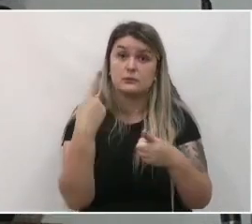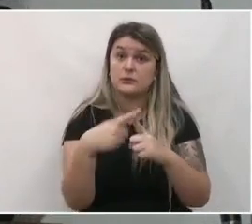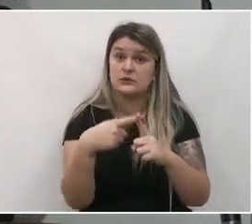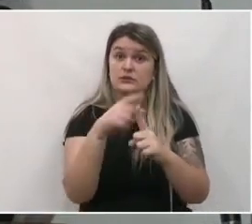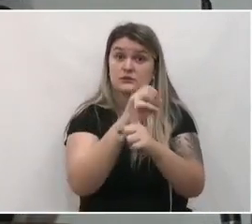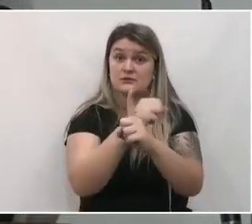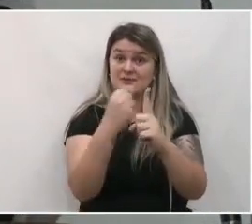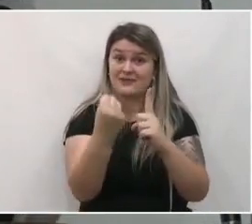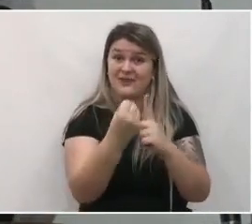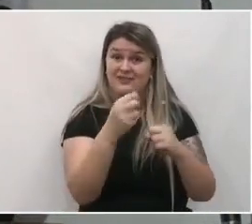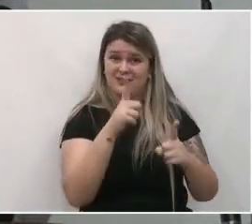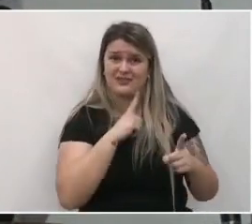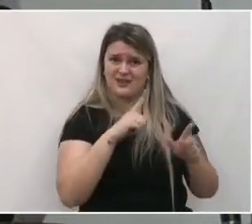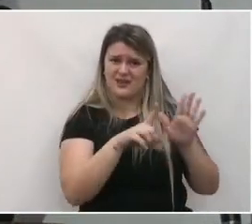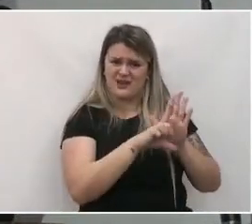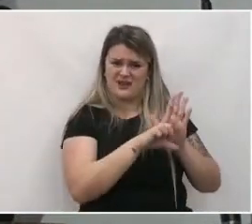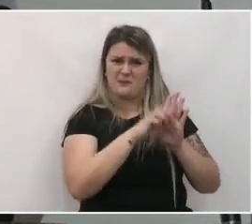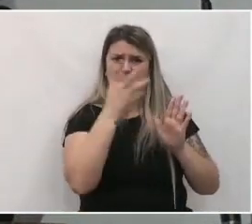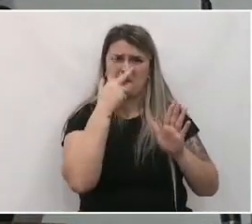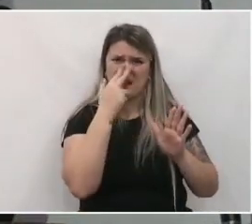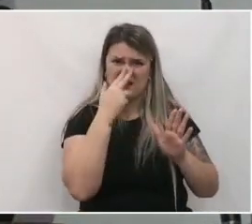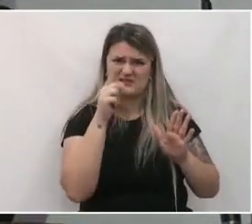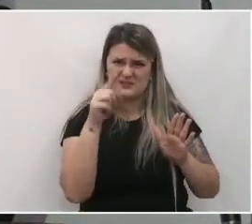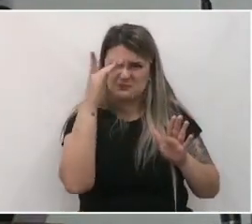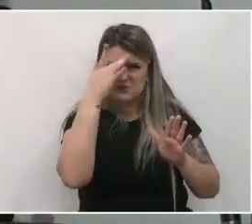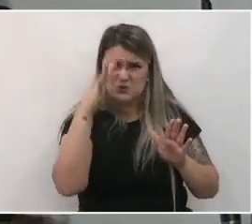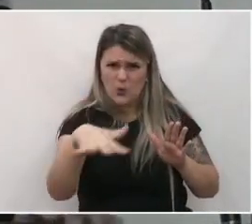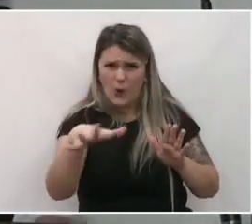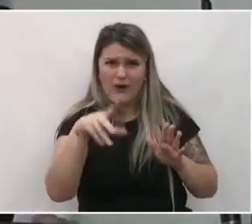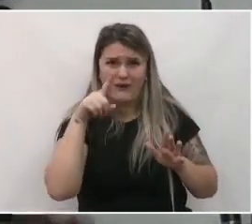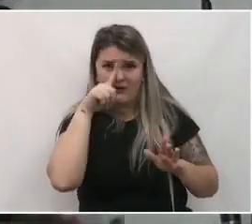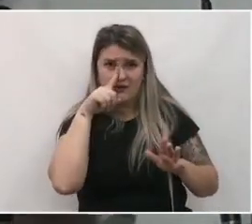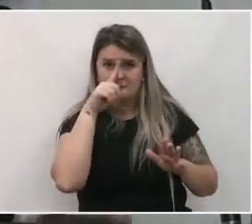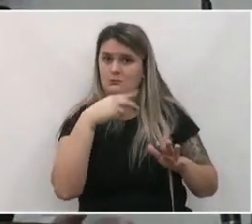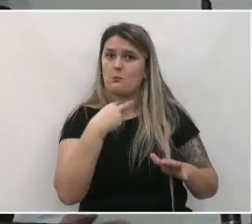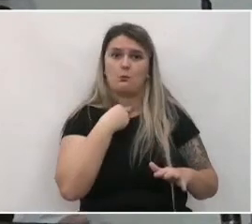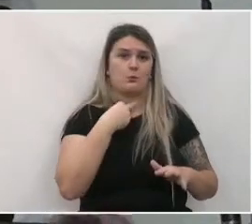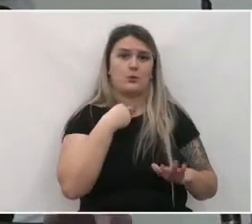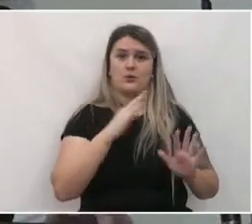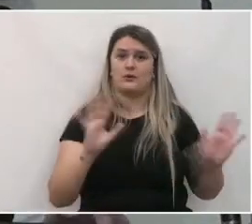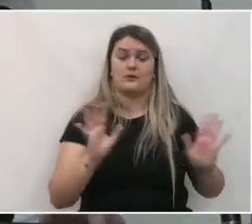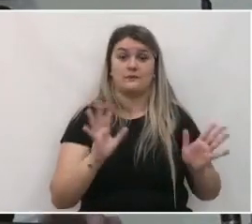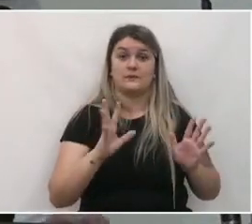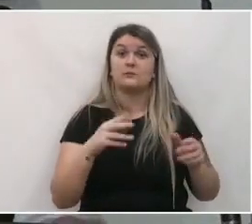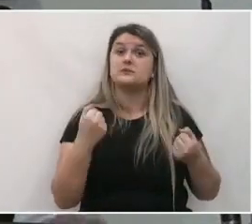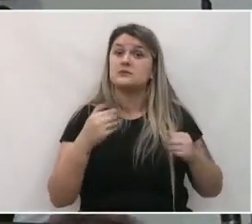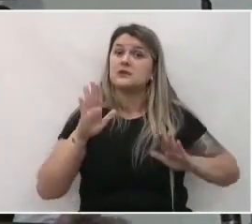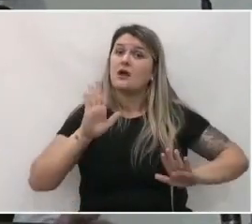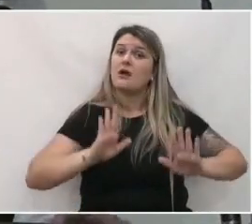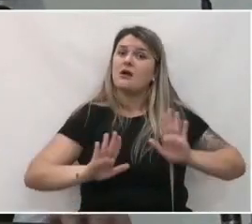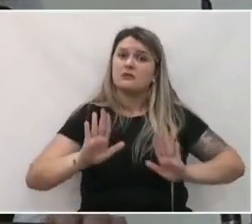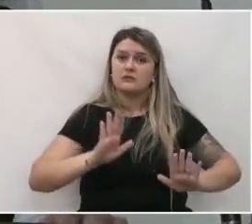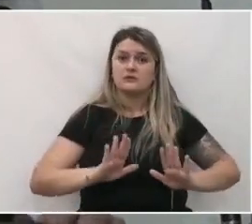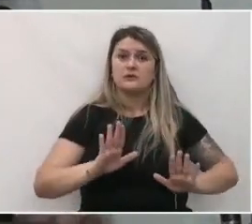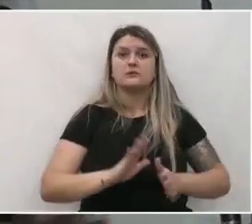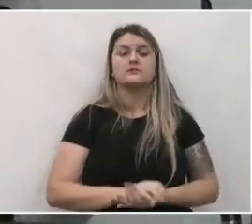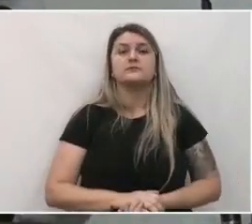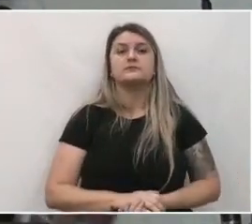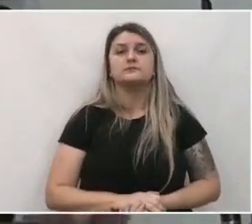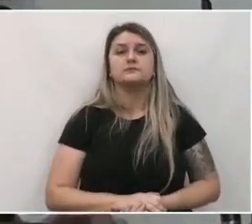sociedade vai ter uma lei que coloca as pessoas em risco. Compreende? Então, todas essas cautelas têm que ser tomadas.